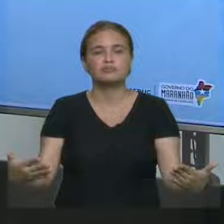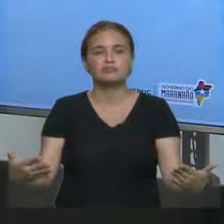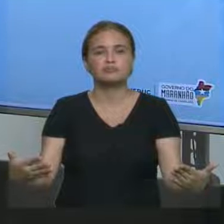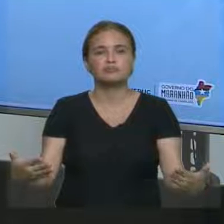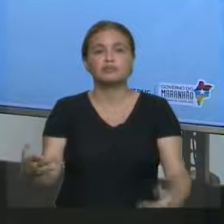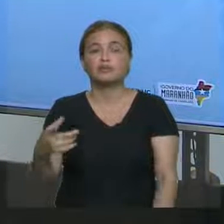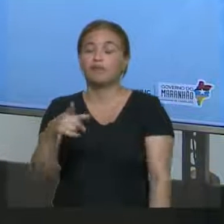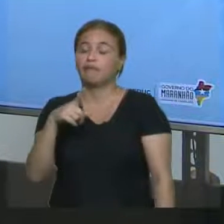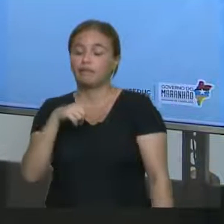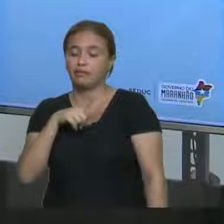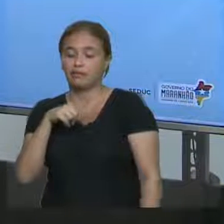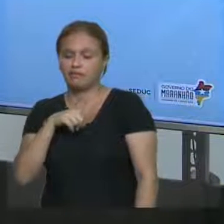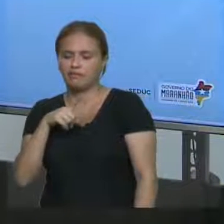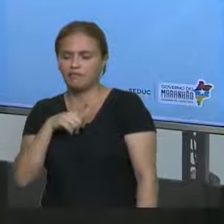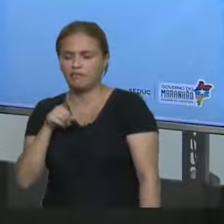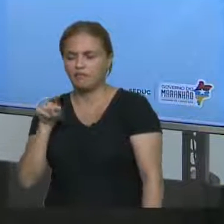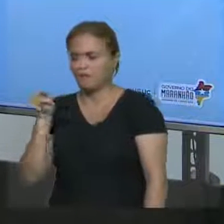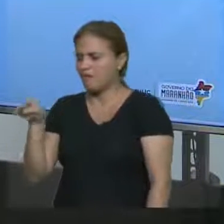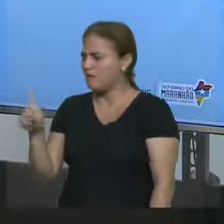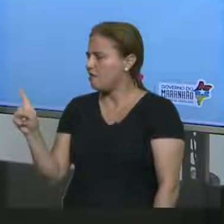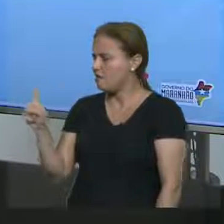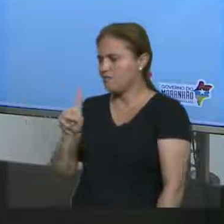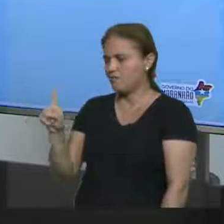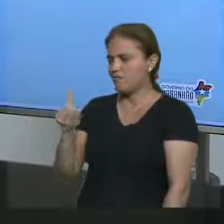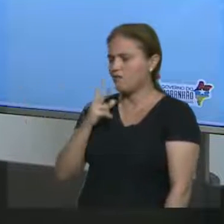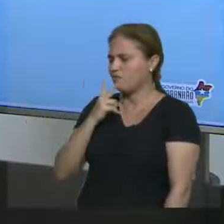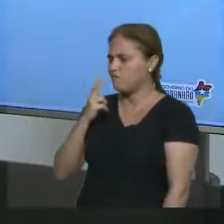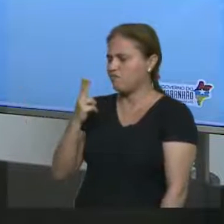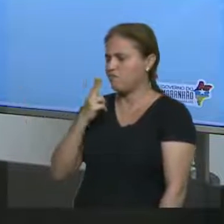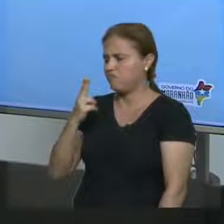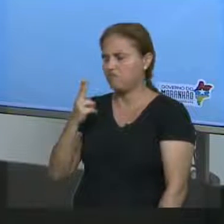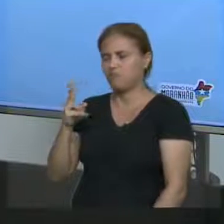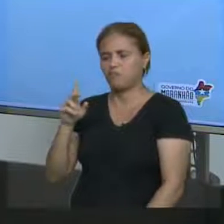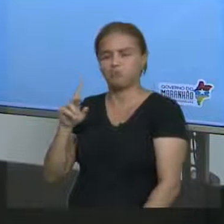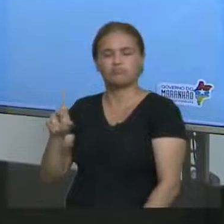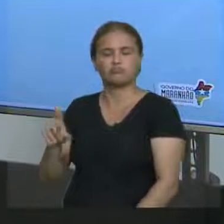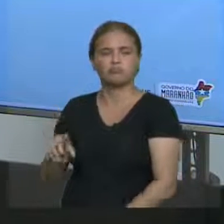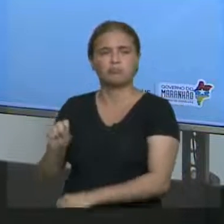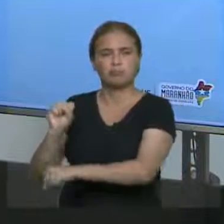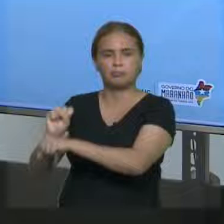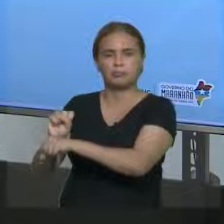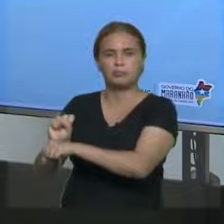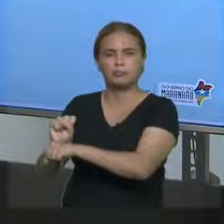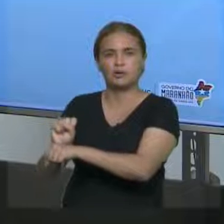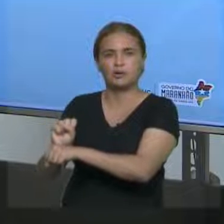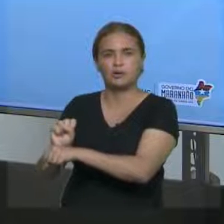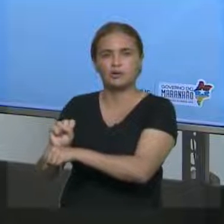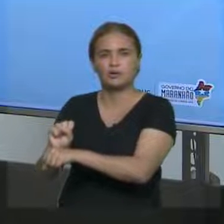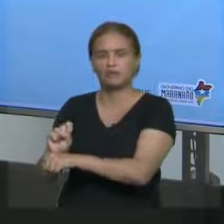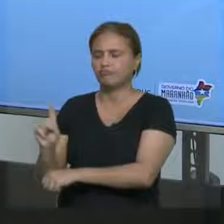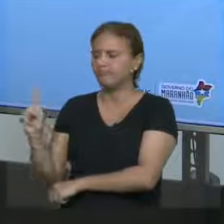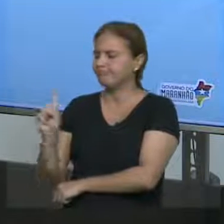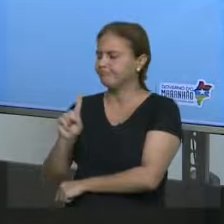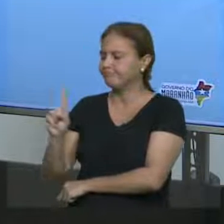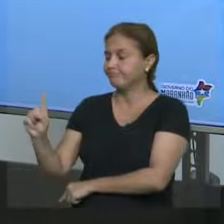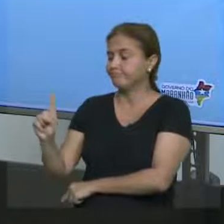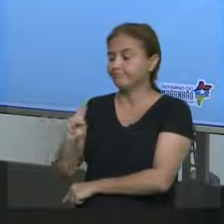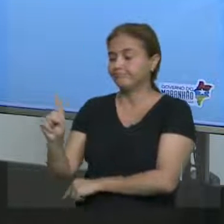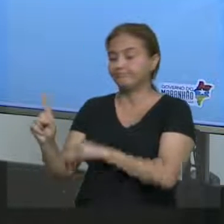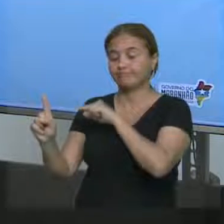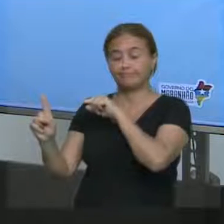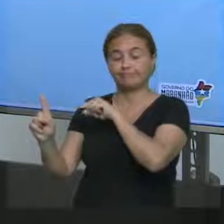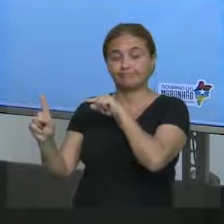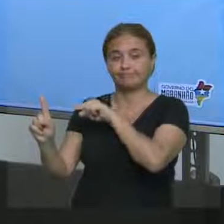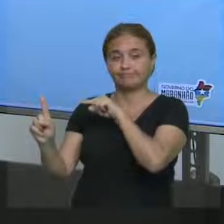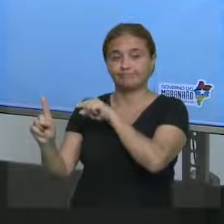aqui você tem que dizer que ele não mais fuma. Anymore. He doesn't. Tá na negativa. Vocês lembram que na negativa você usa o doesn't, porque o pronome é he.